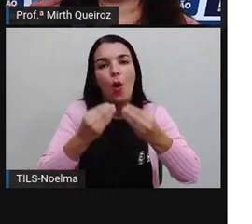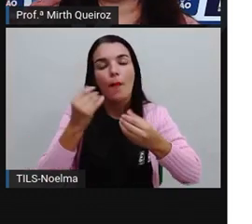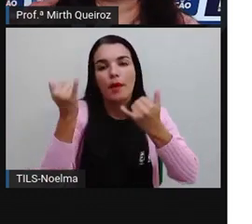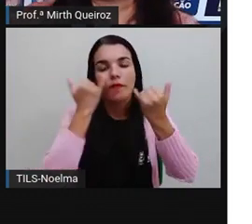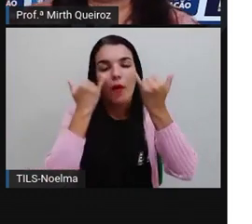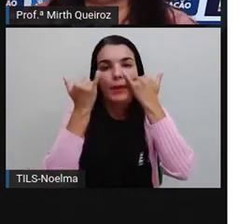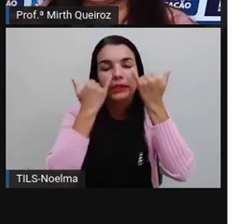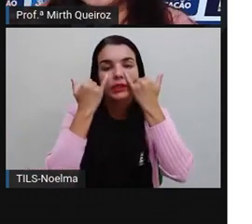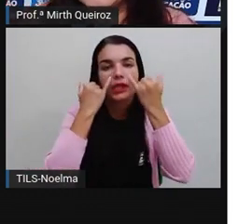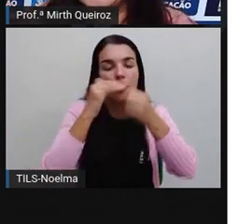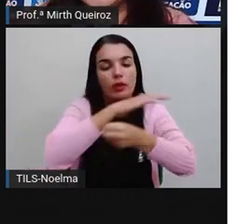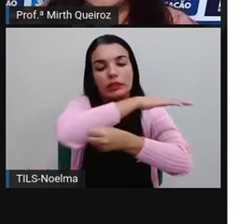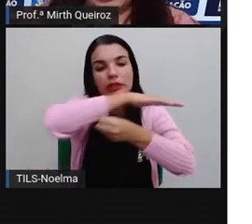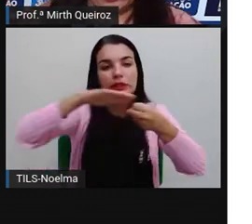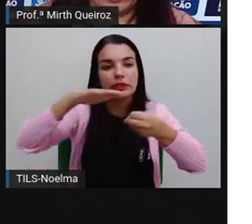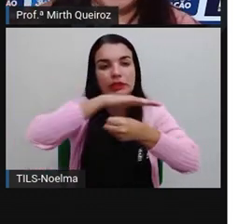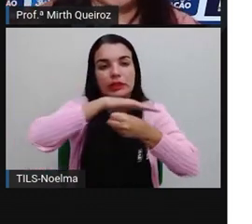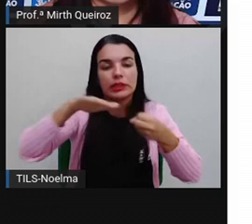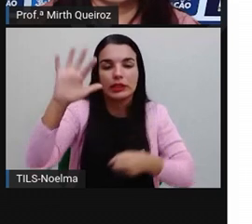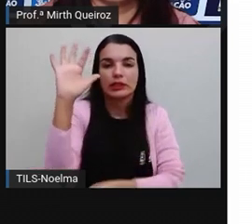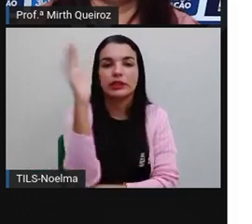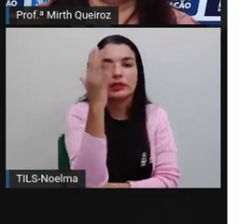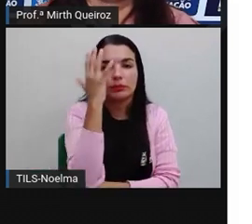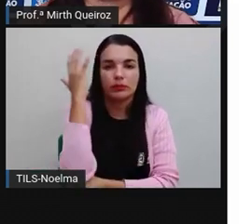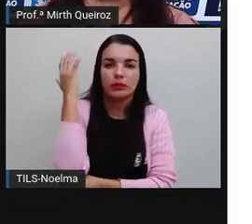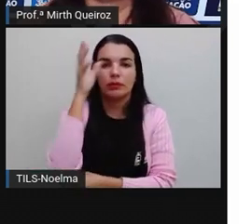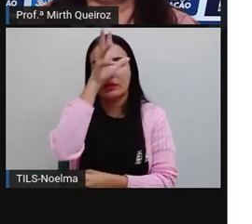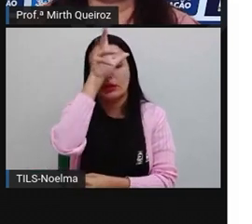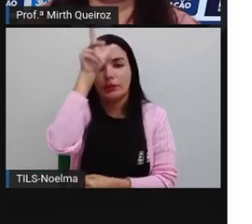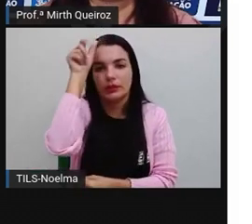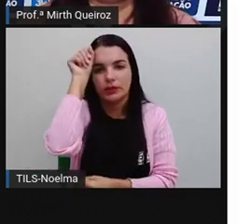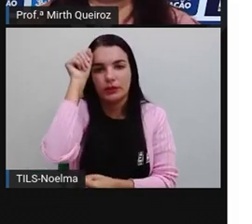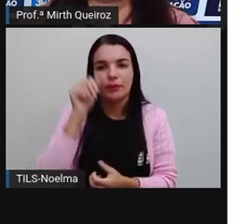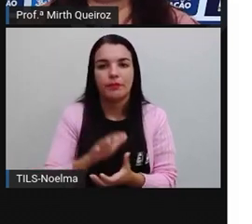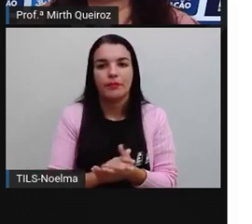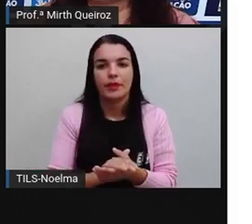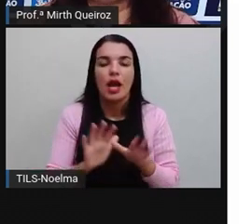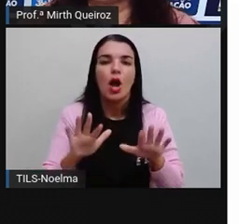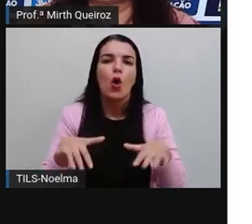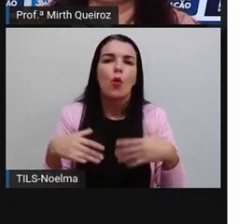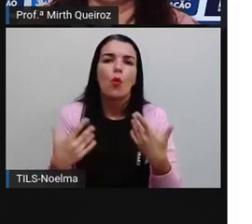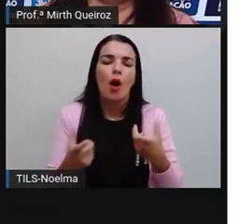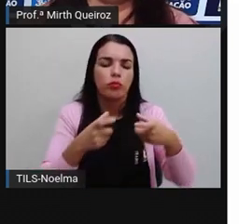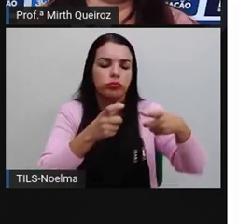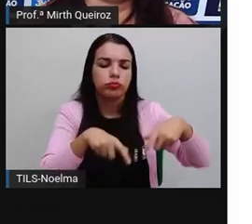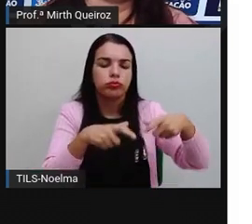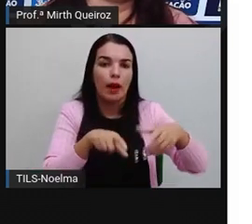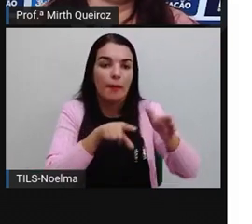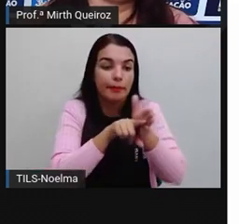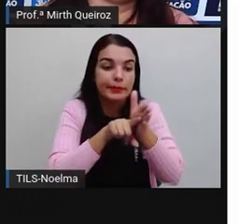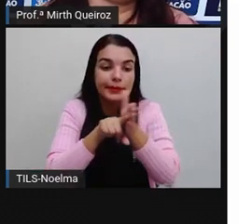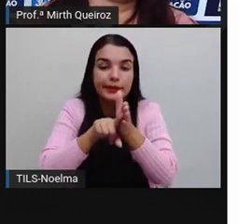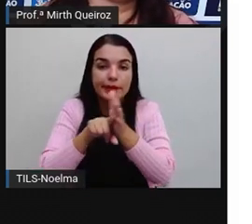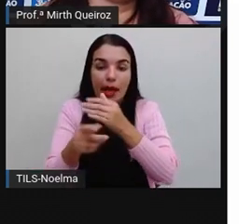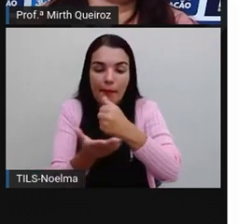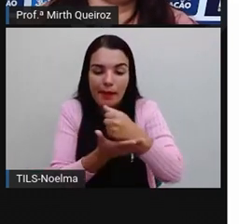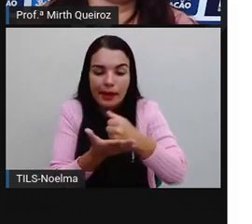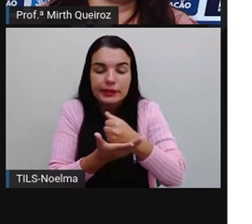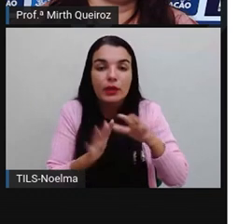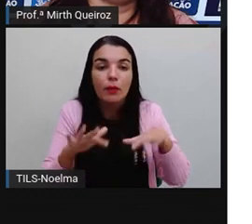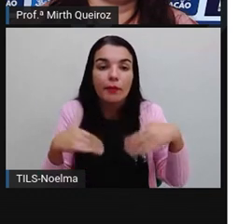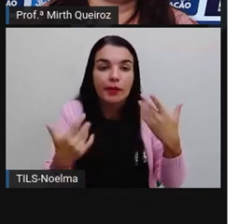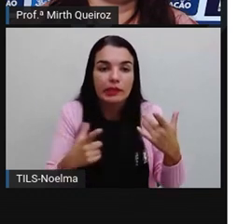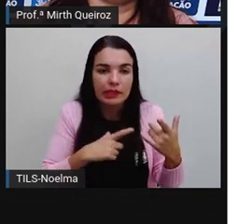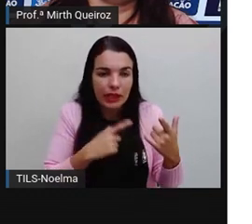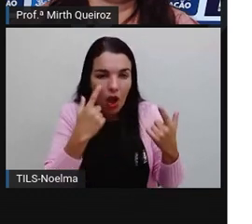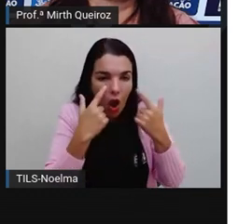quadrados. Esse seria o assunto aí do gráfico. Qual a fonte da pesquisa? Observe aí que aí embaixo nós temos